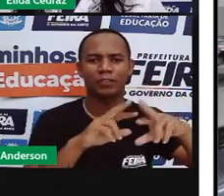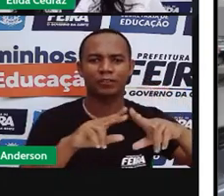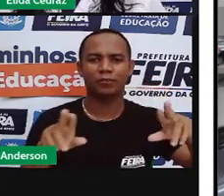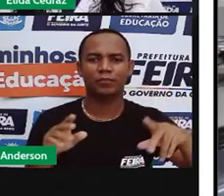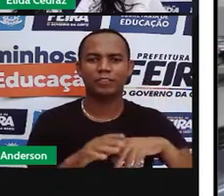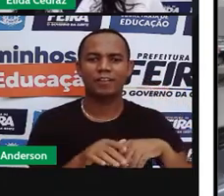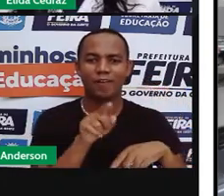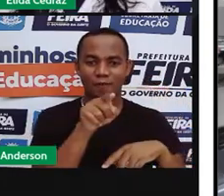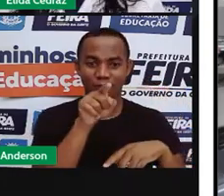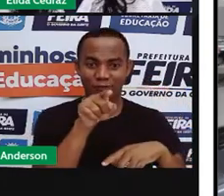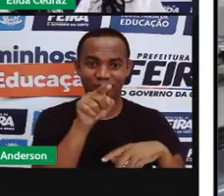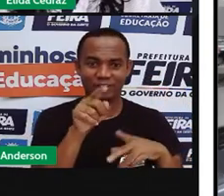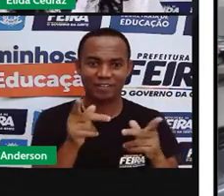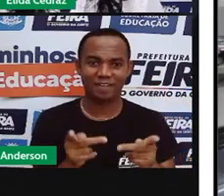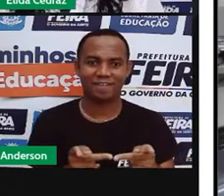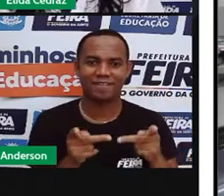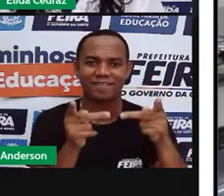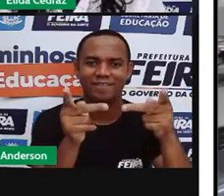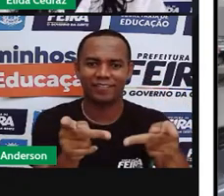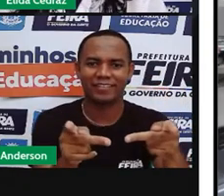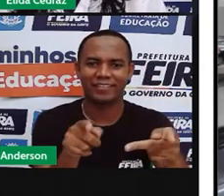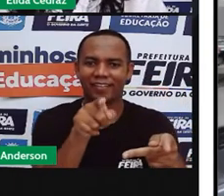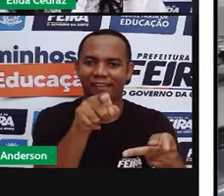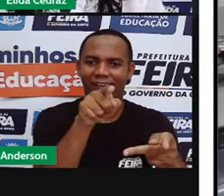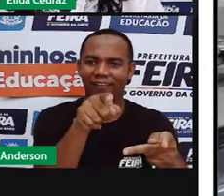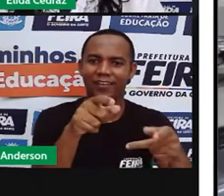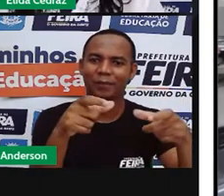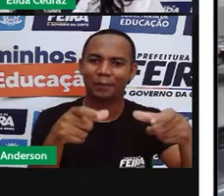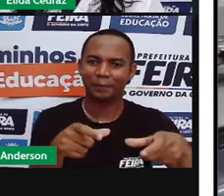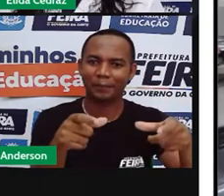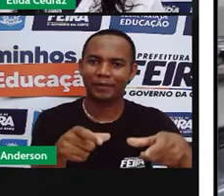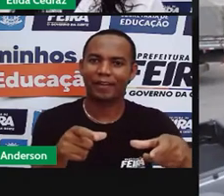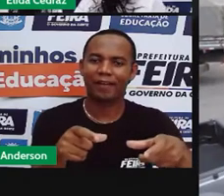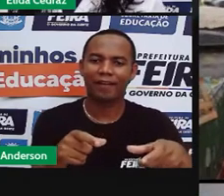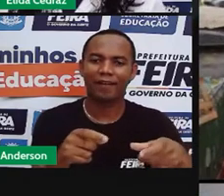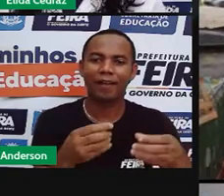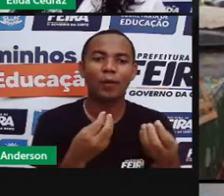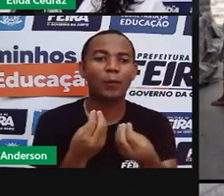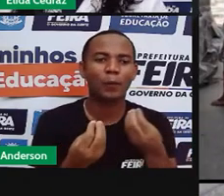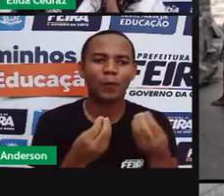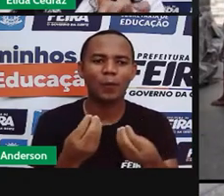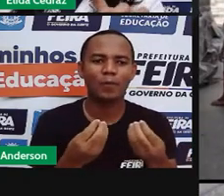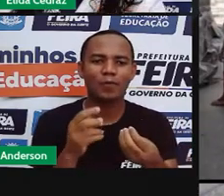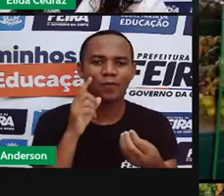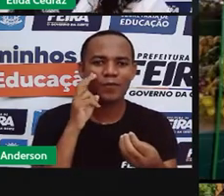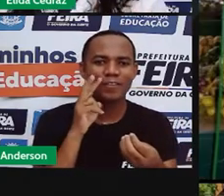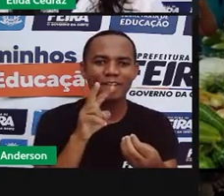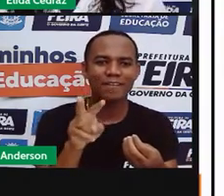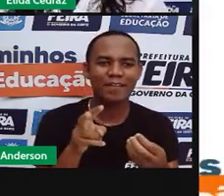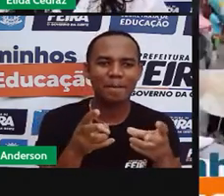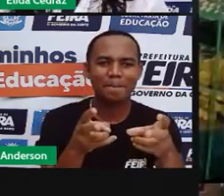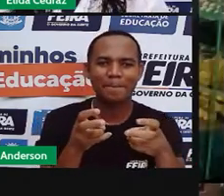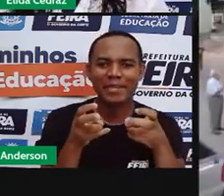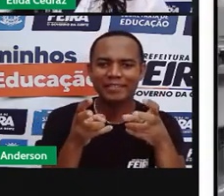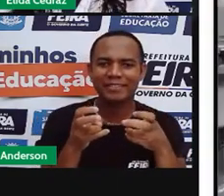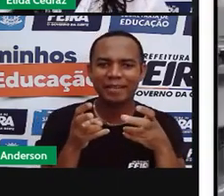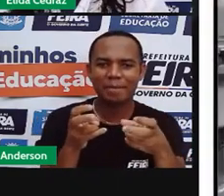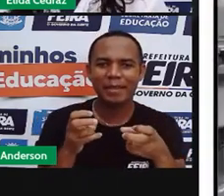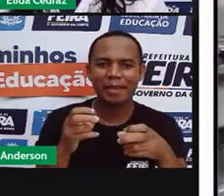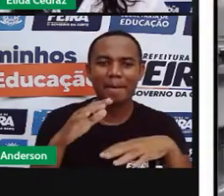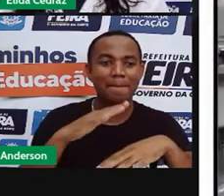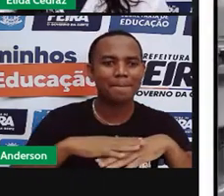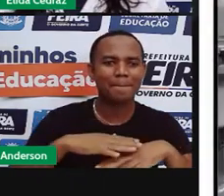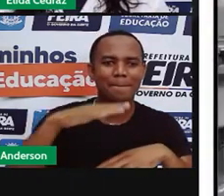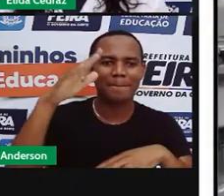você for a feira, da próxima vez que você puder, E a maioria